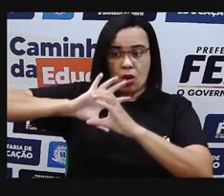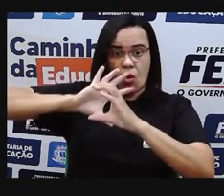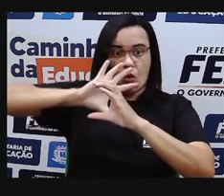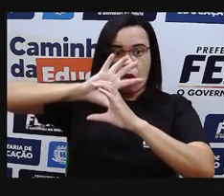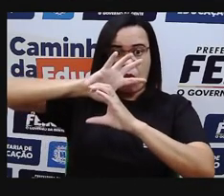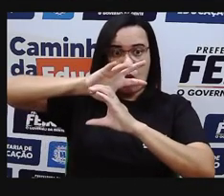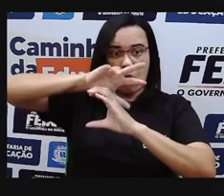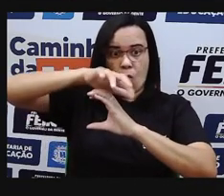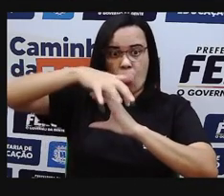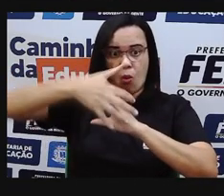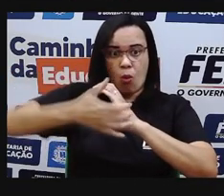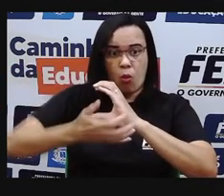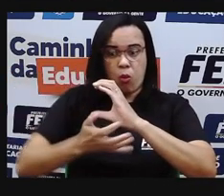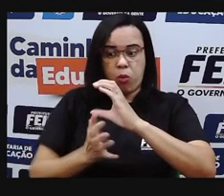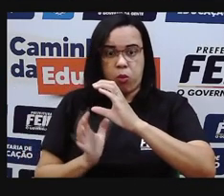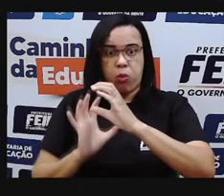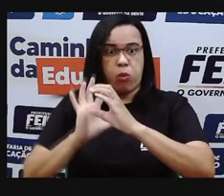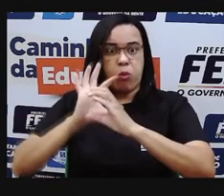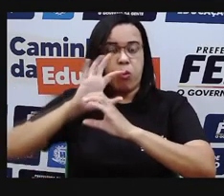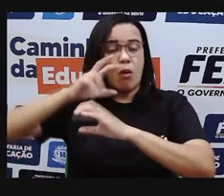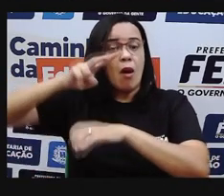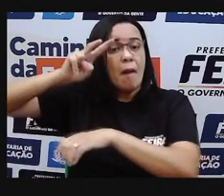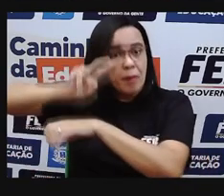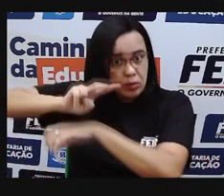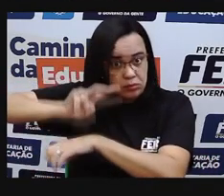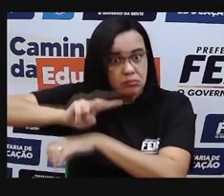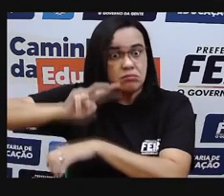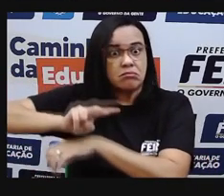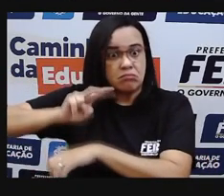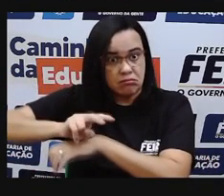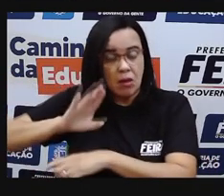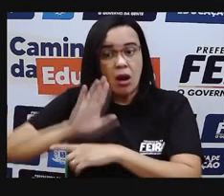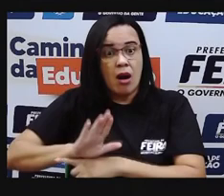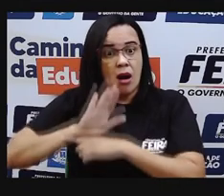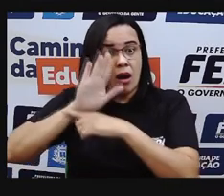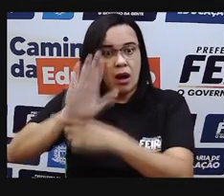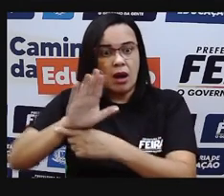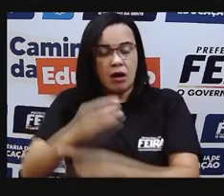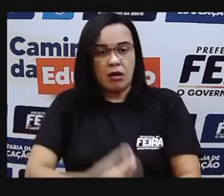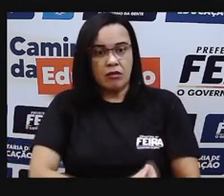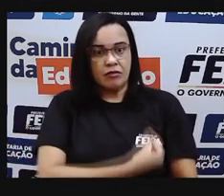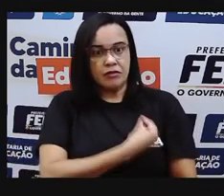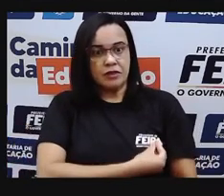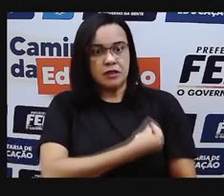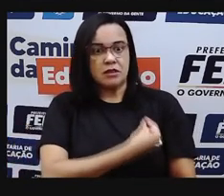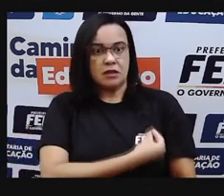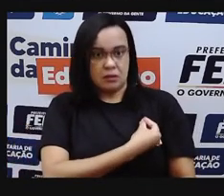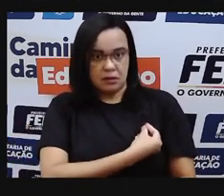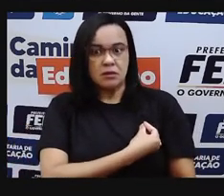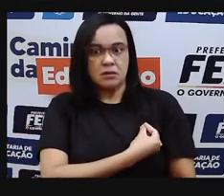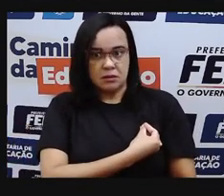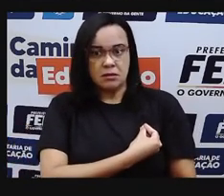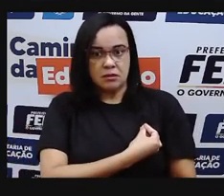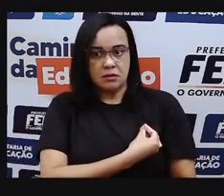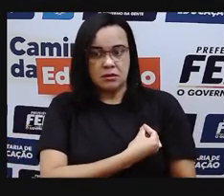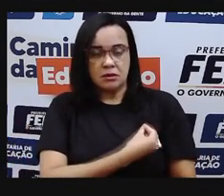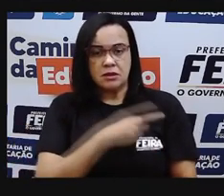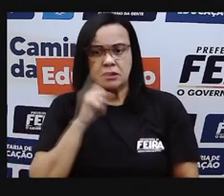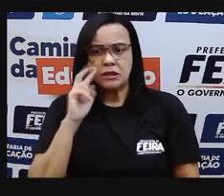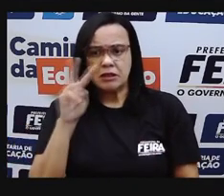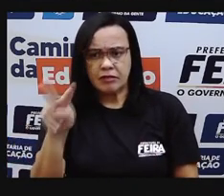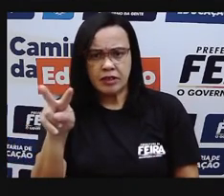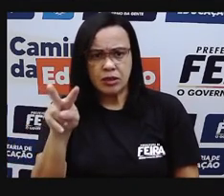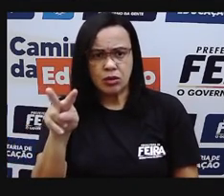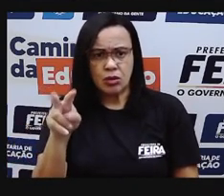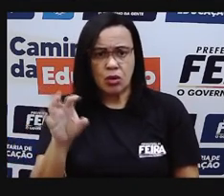não chega à nossa superfície da Terra. Os raios ultravioletas A e B, existe uma porcentagem, sim,